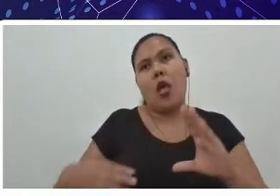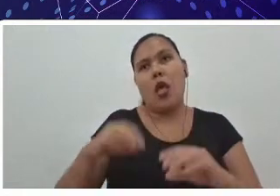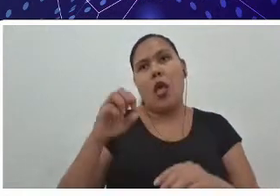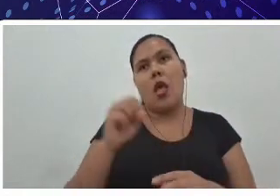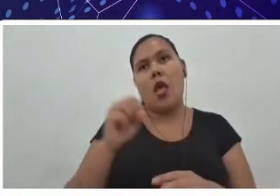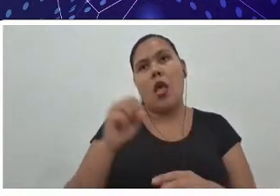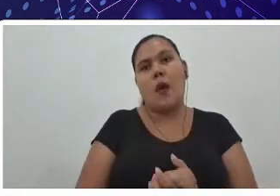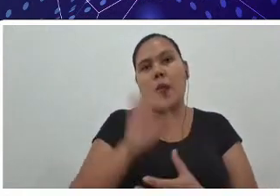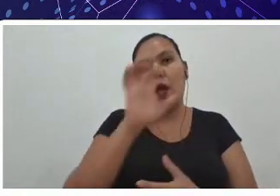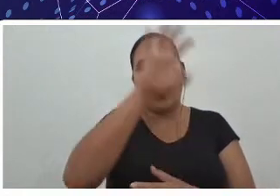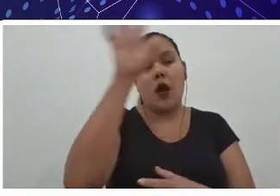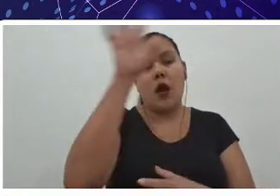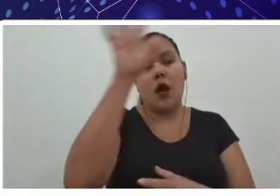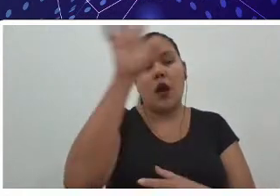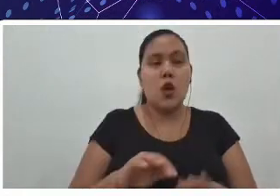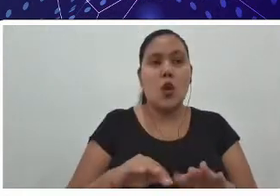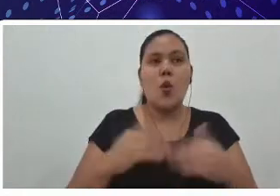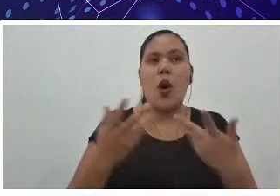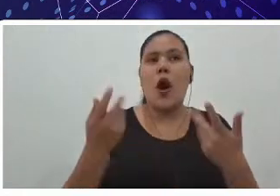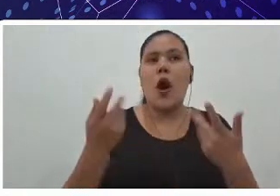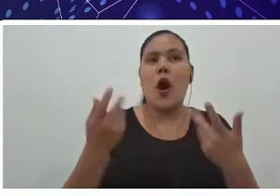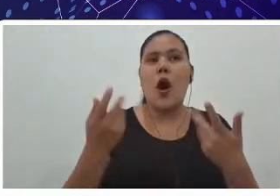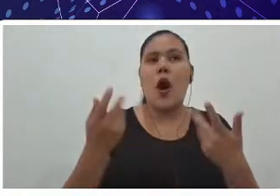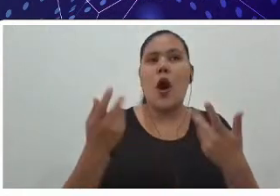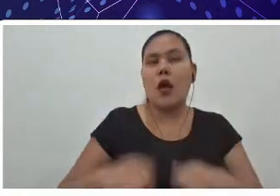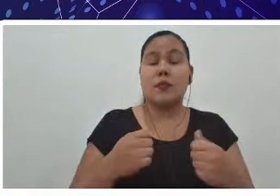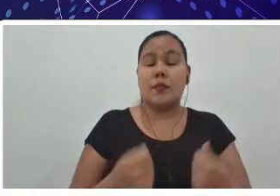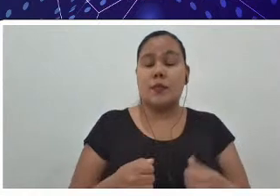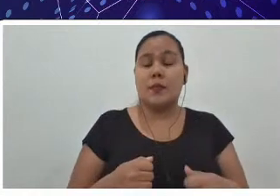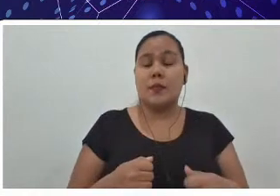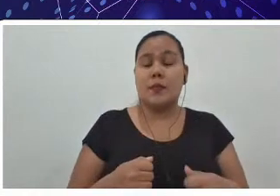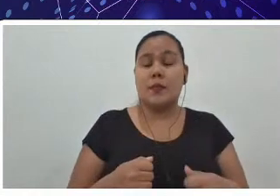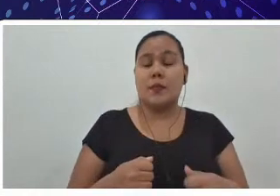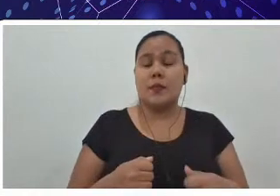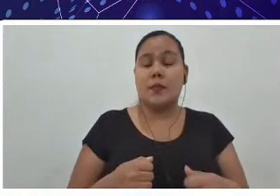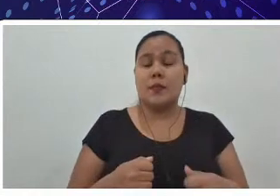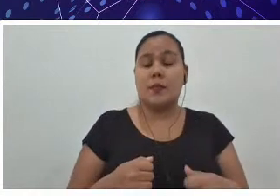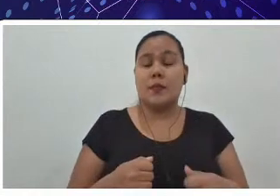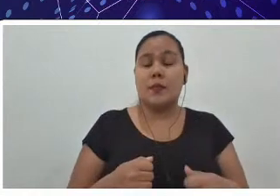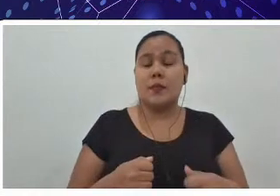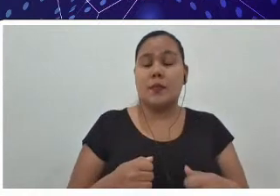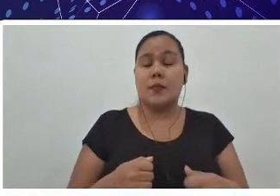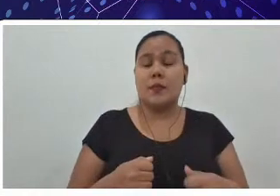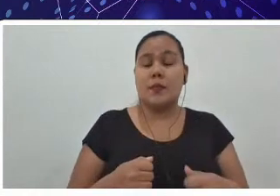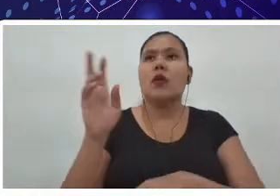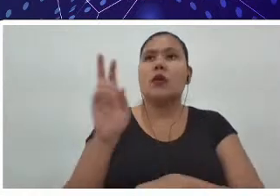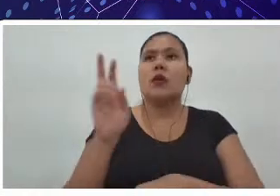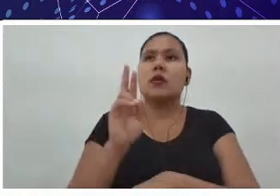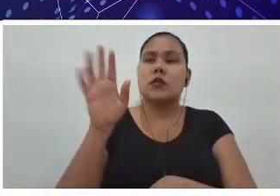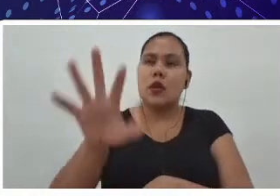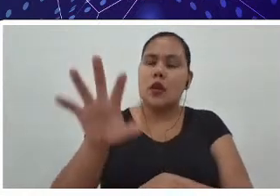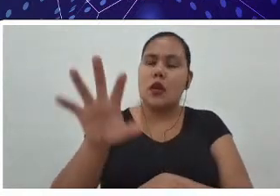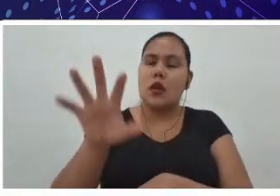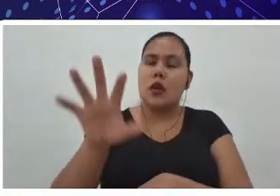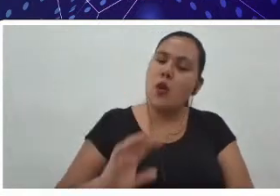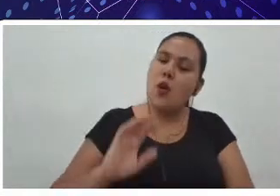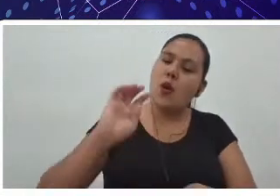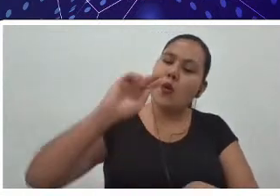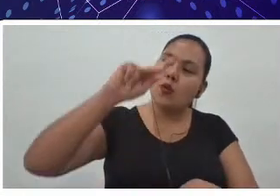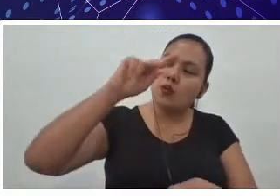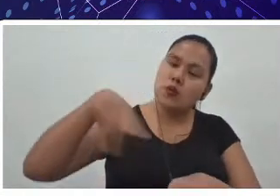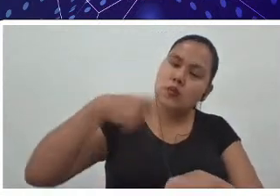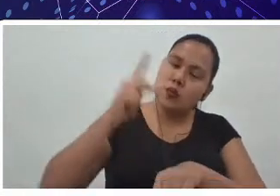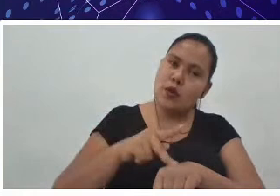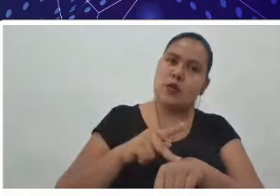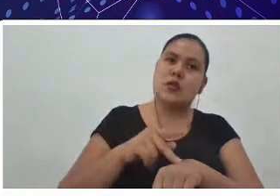que existem aqui, e que, comparado com outras regiões do nosso país, essa é ainda uma região muito nova,